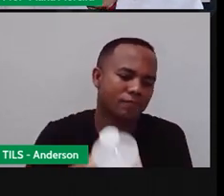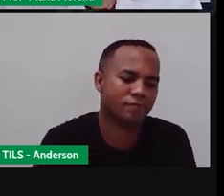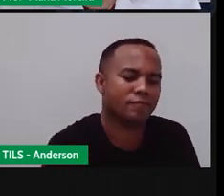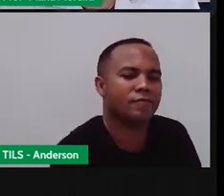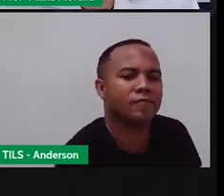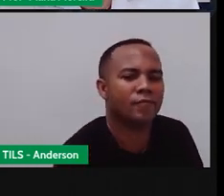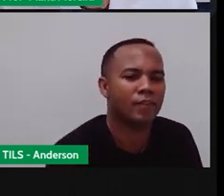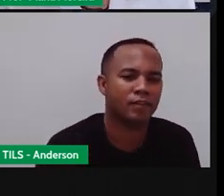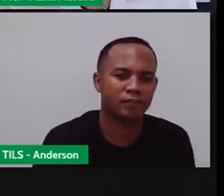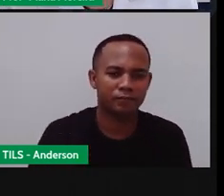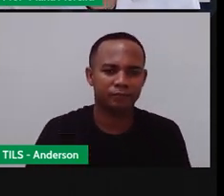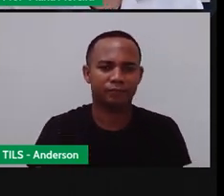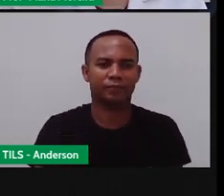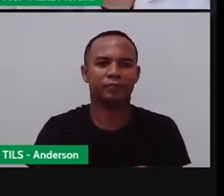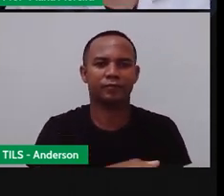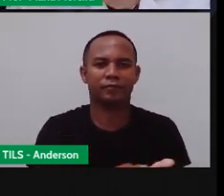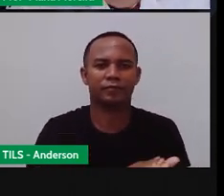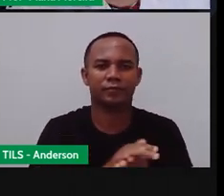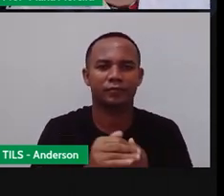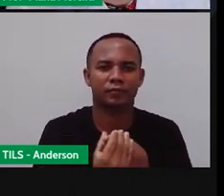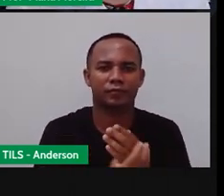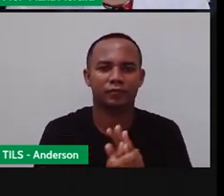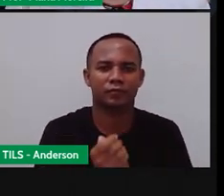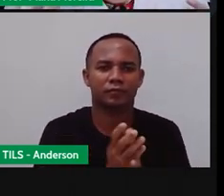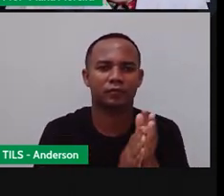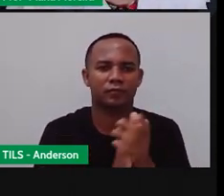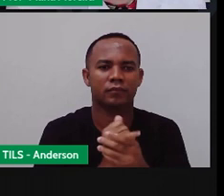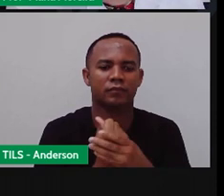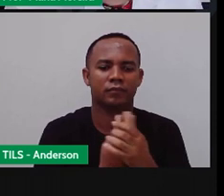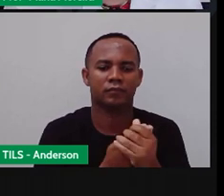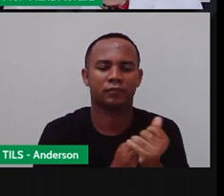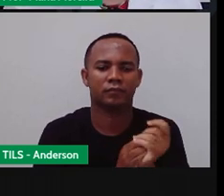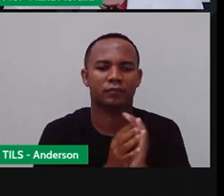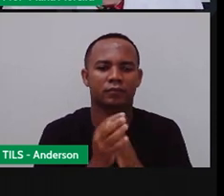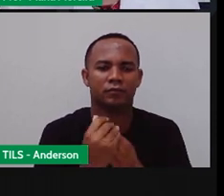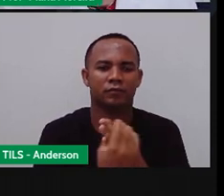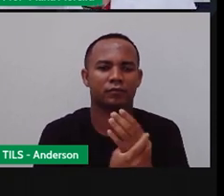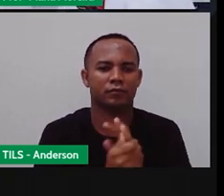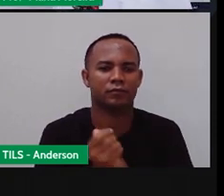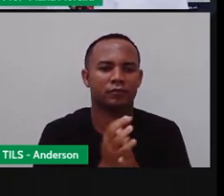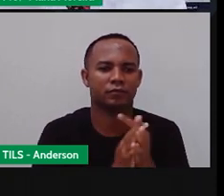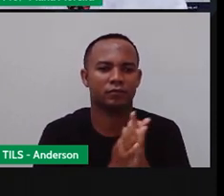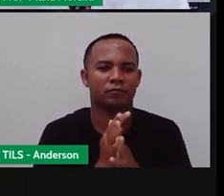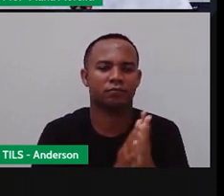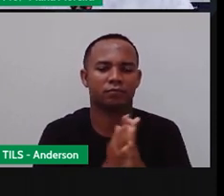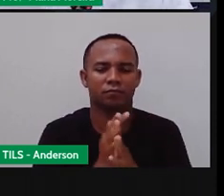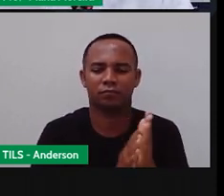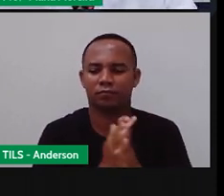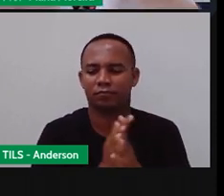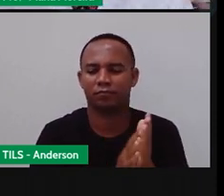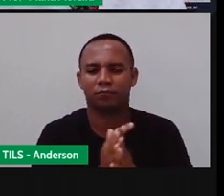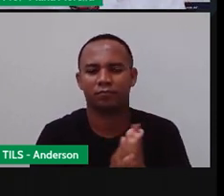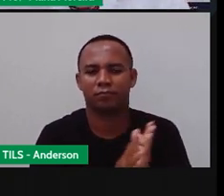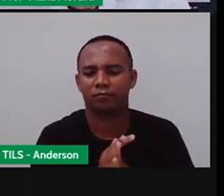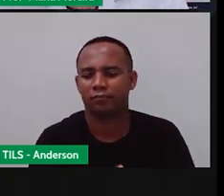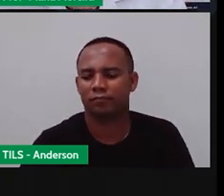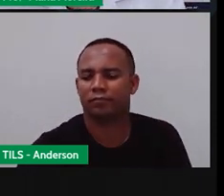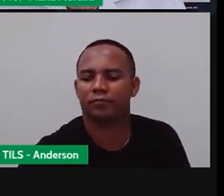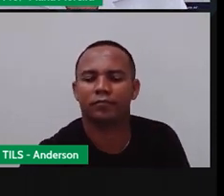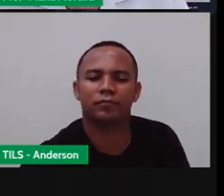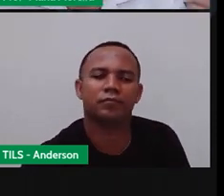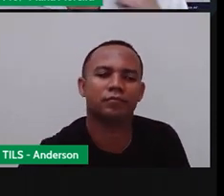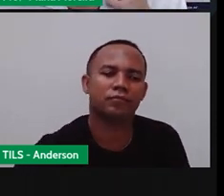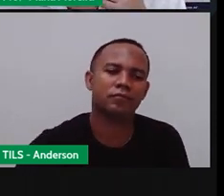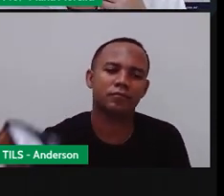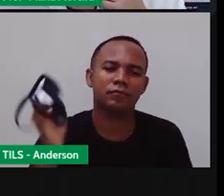máscara. Se protejam, fiquem bem guardadinhos, para que em breve a gente possa se encontrar, né? No nosso normal de verdade,